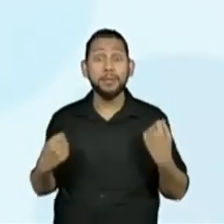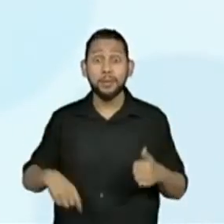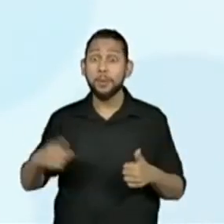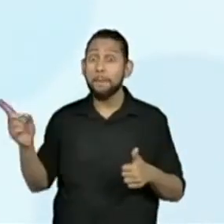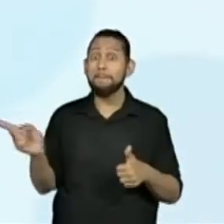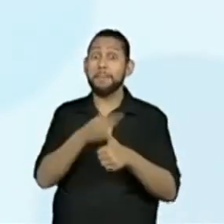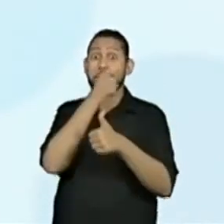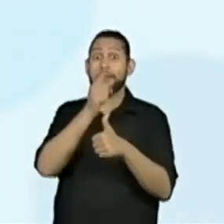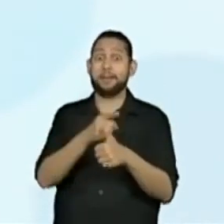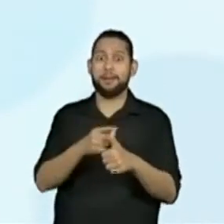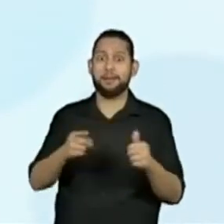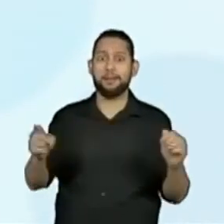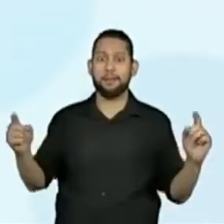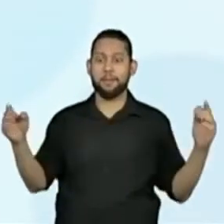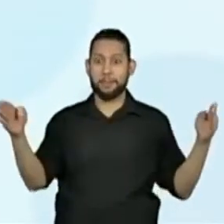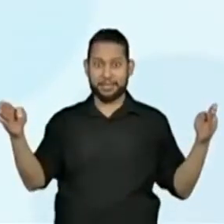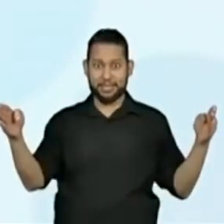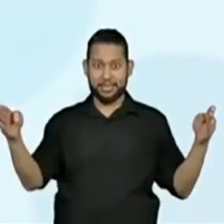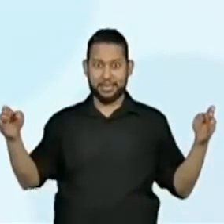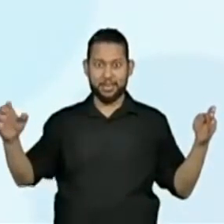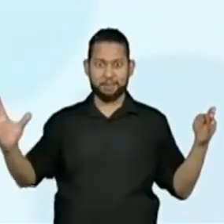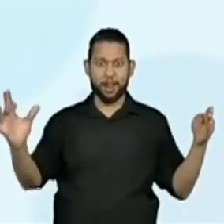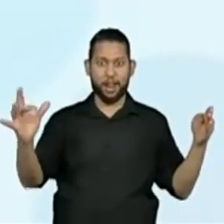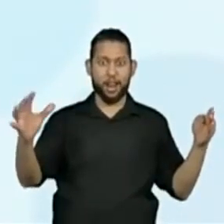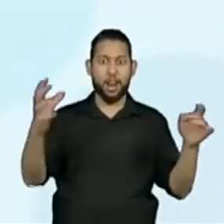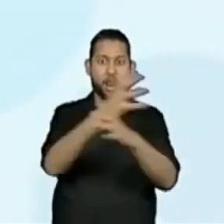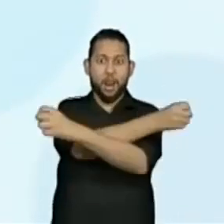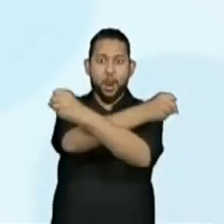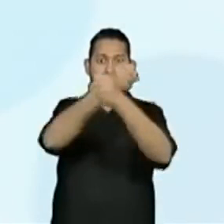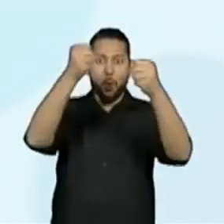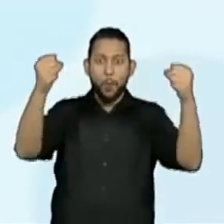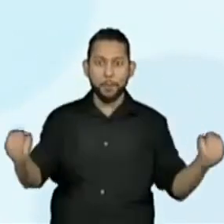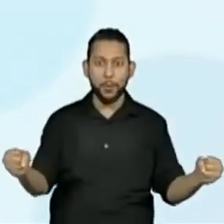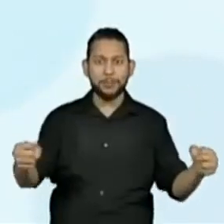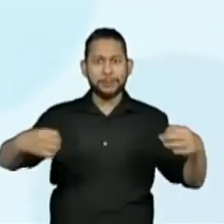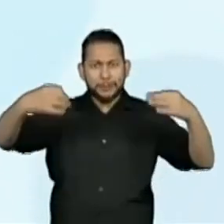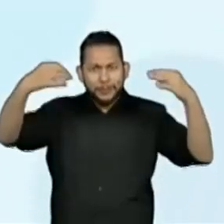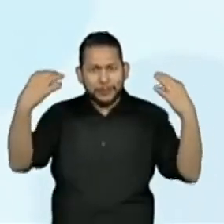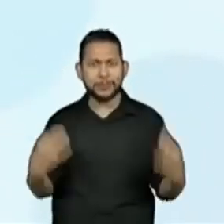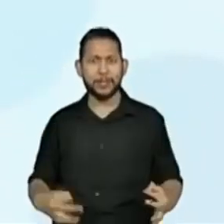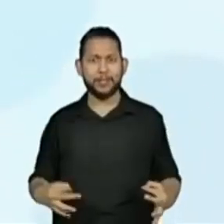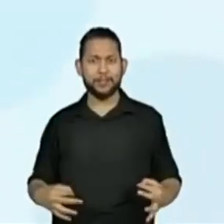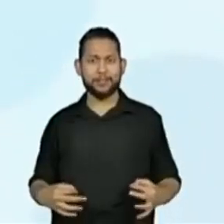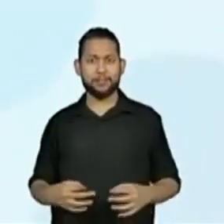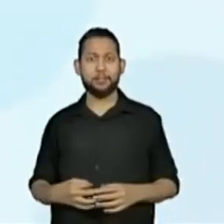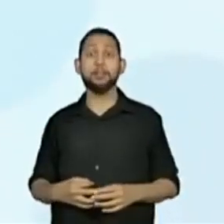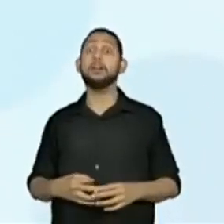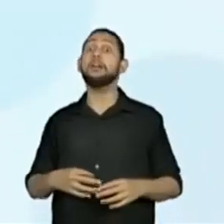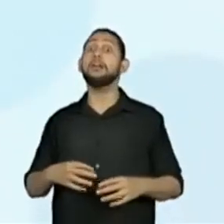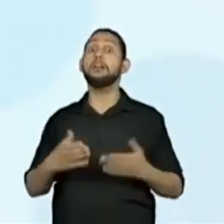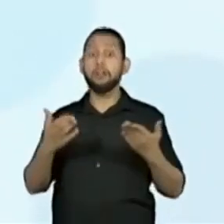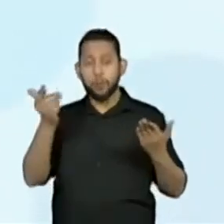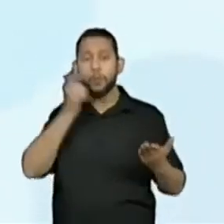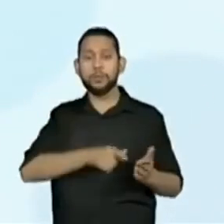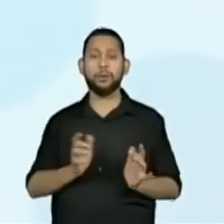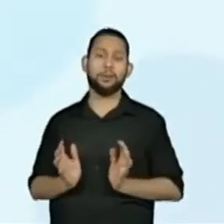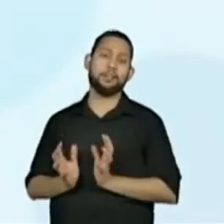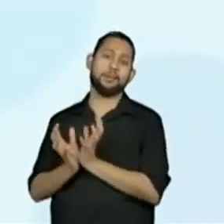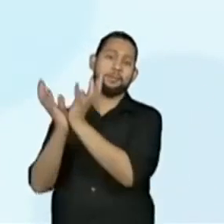a bandeirinha e realizar a travessia de volta ao seu campo com sucesso.